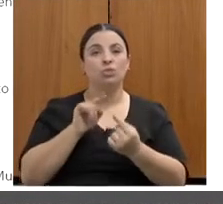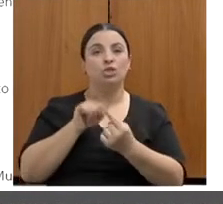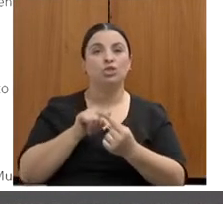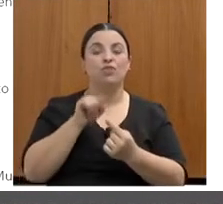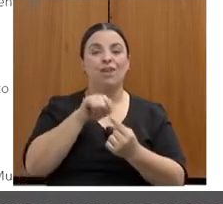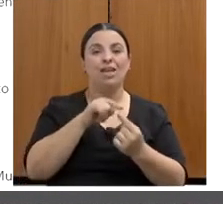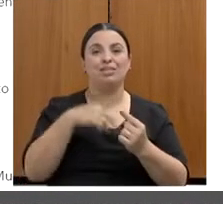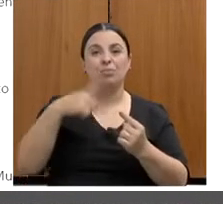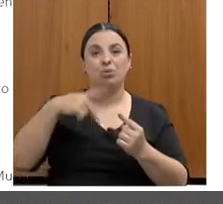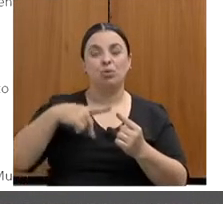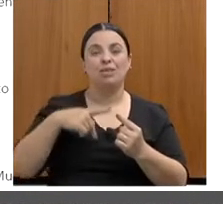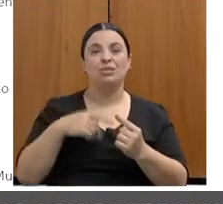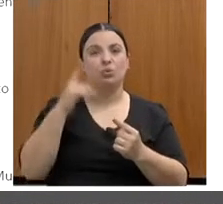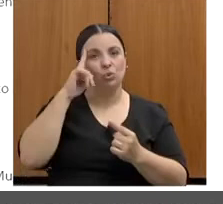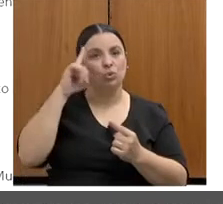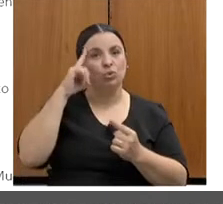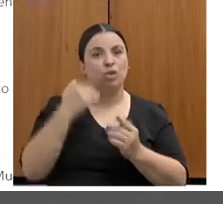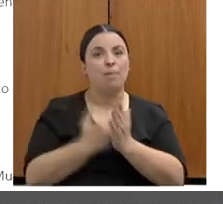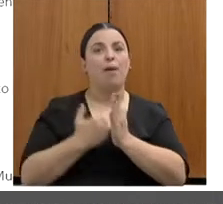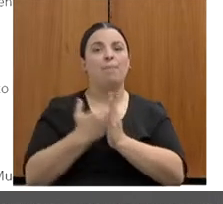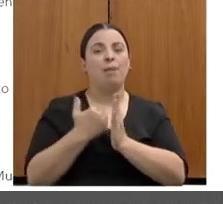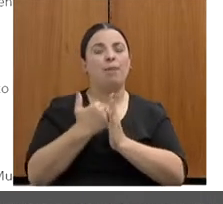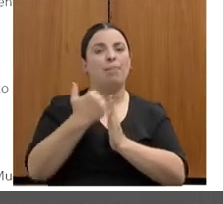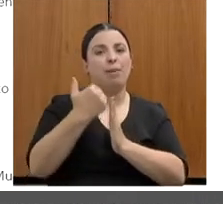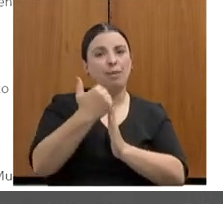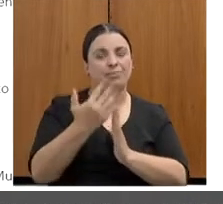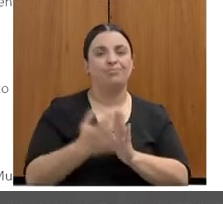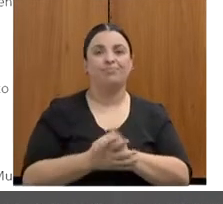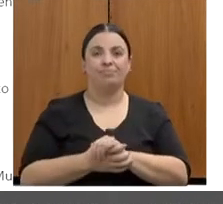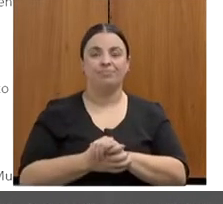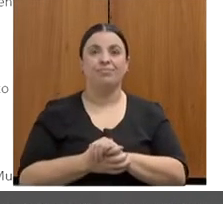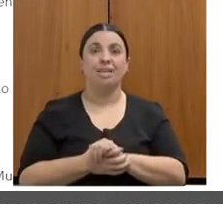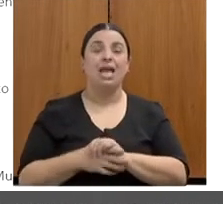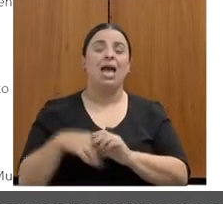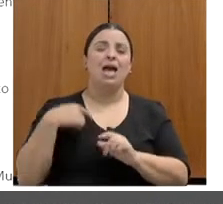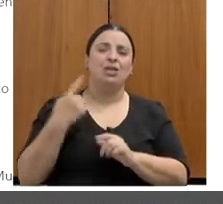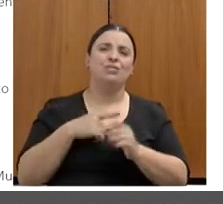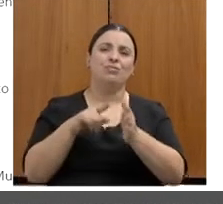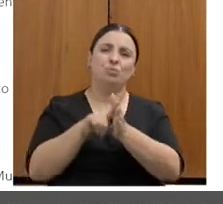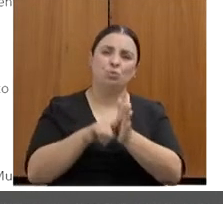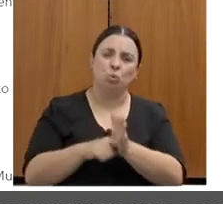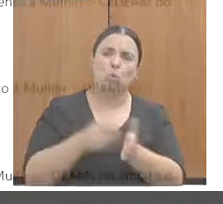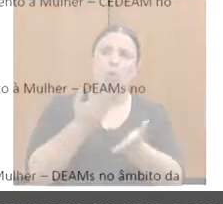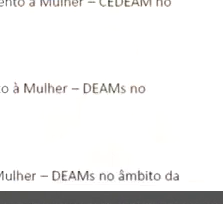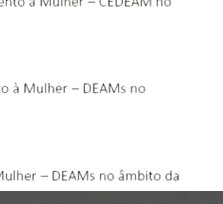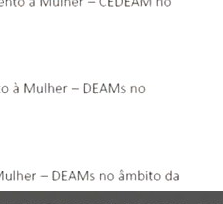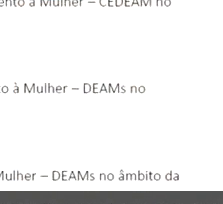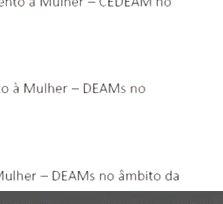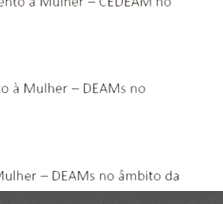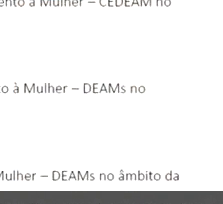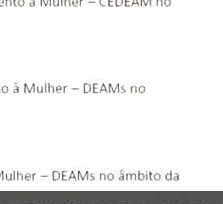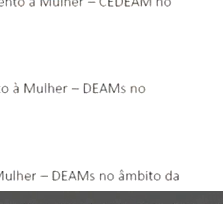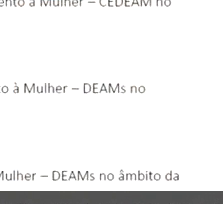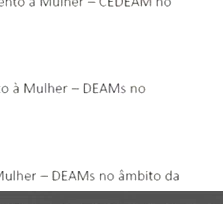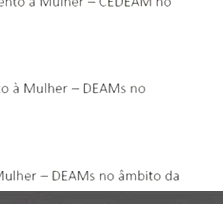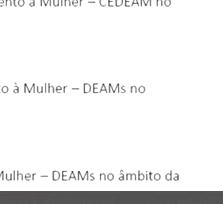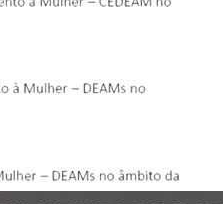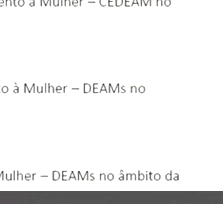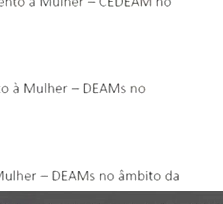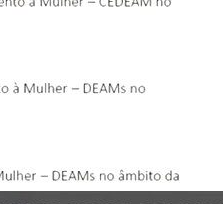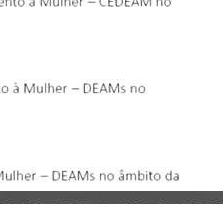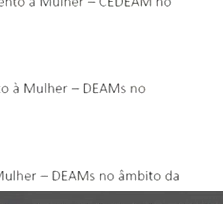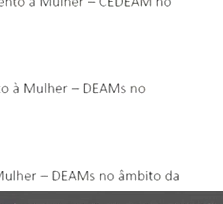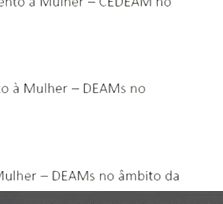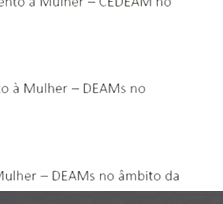fiz um panorama aí de como que a gente chegou nisso. Então, a gente desenvolveu esse estudo, fez o diagnóstico, nós editamos para isso três